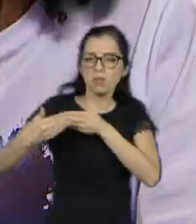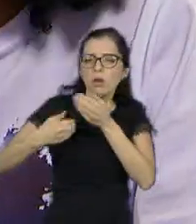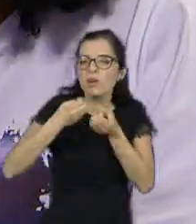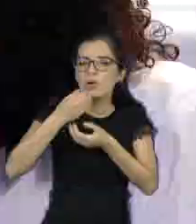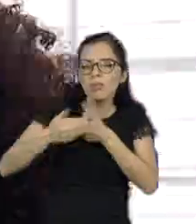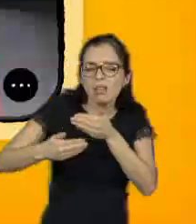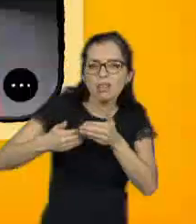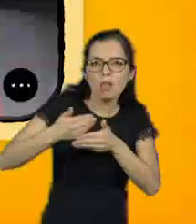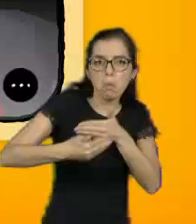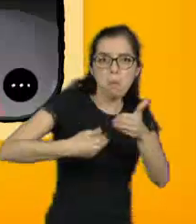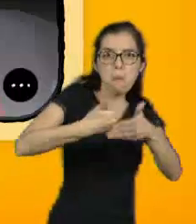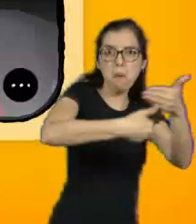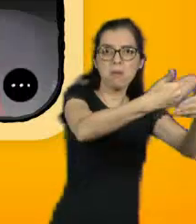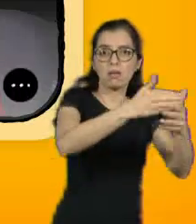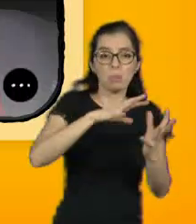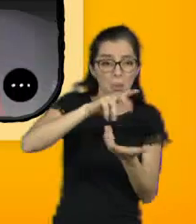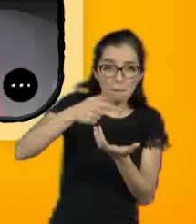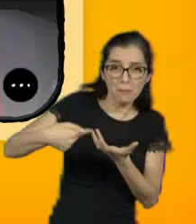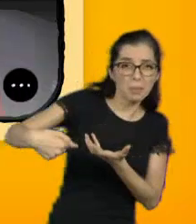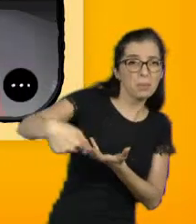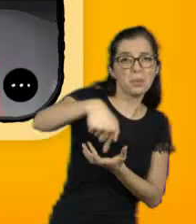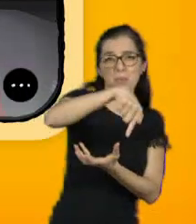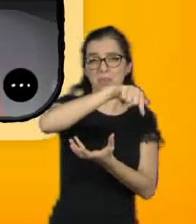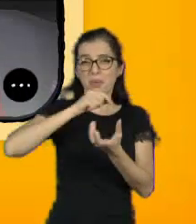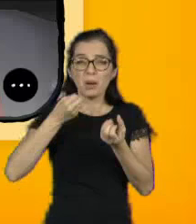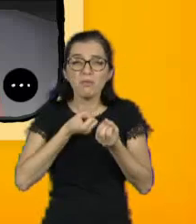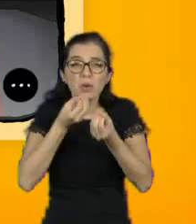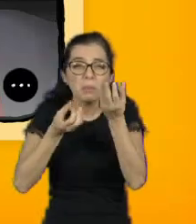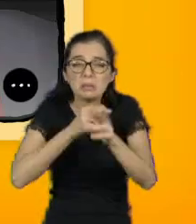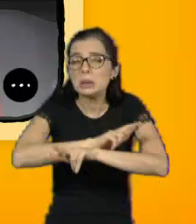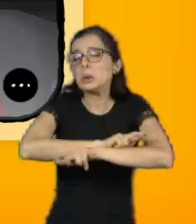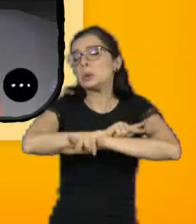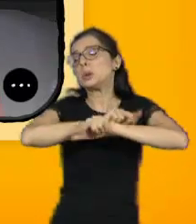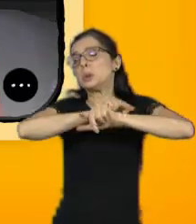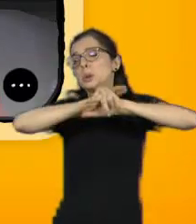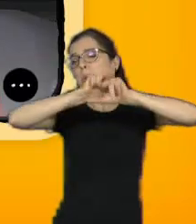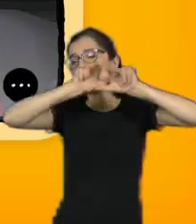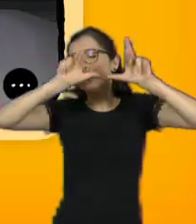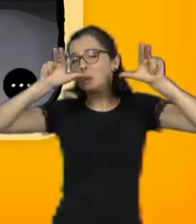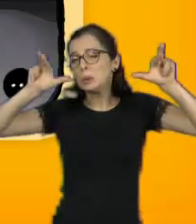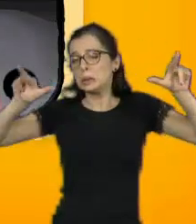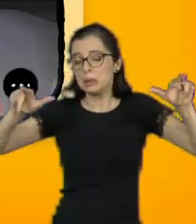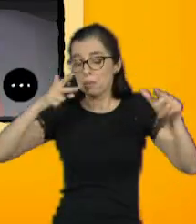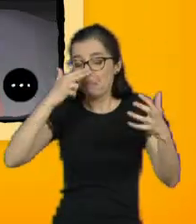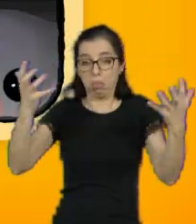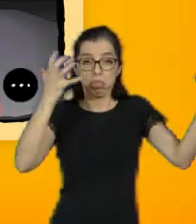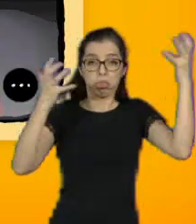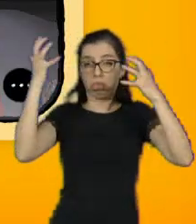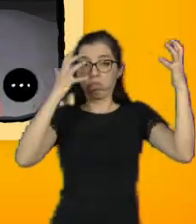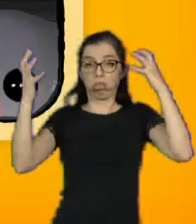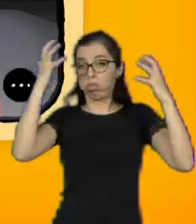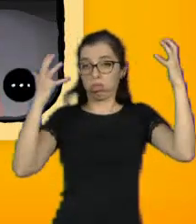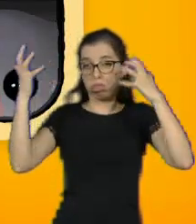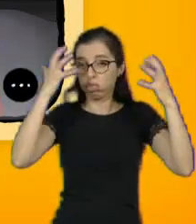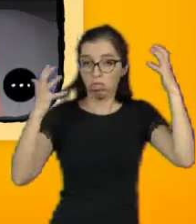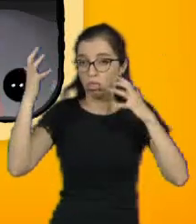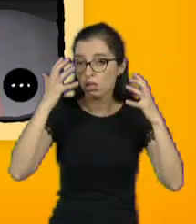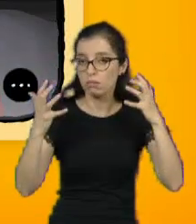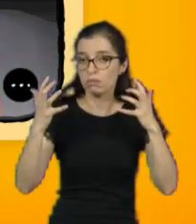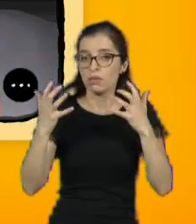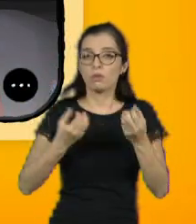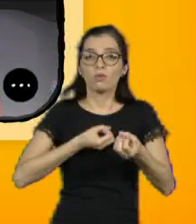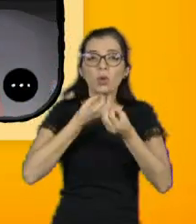geometricamente. O excesso de informação é um dos motivos, por exemplo, que levam a gente pra desinformação. E